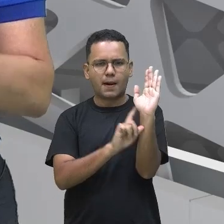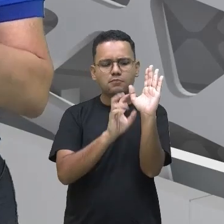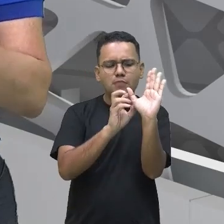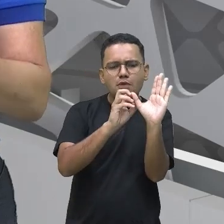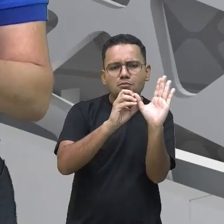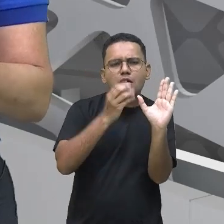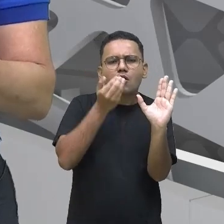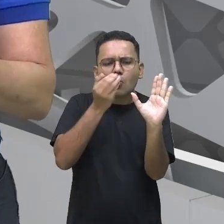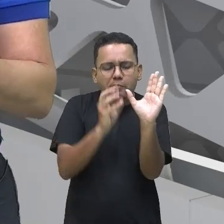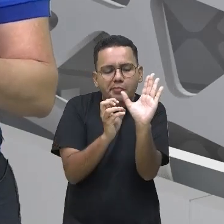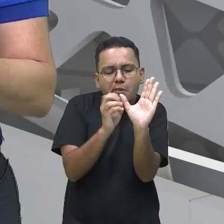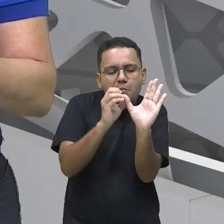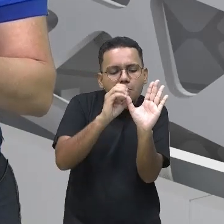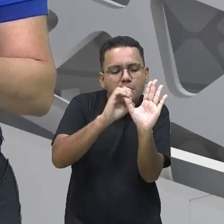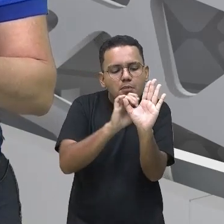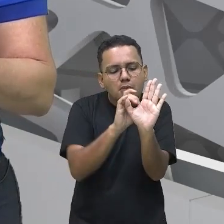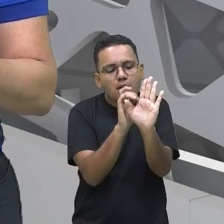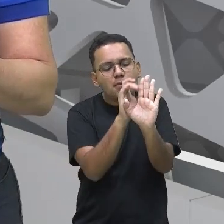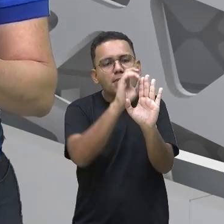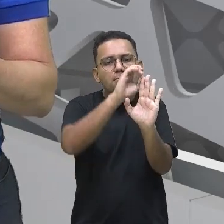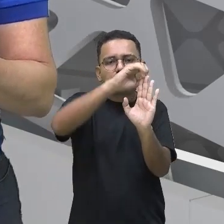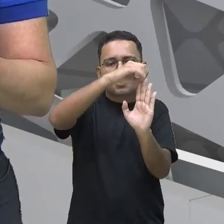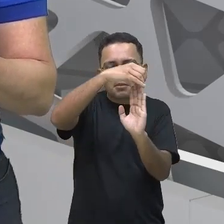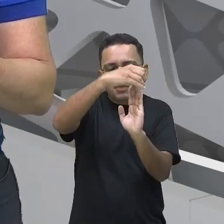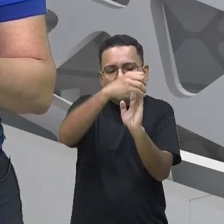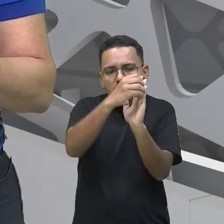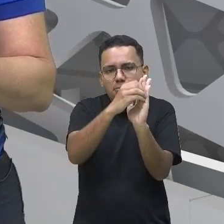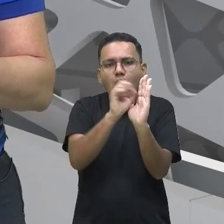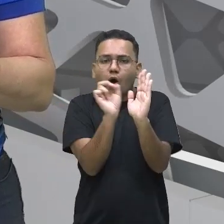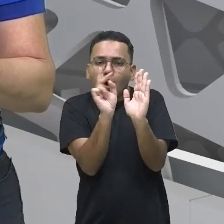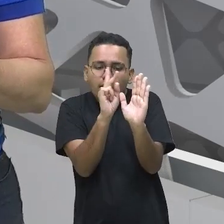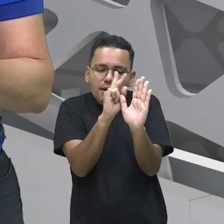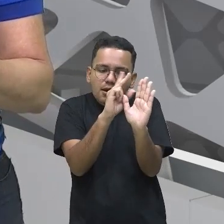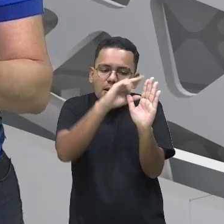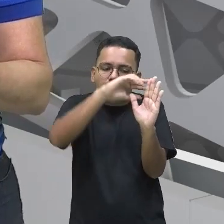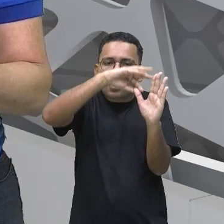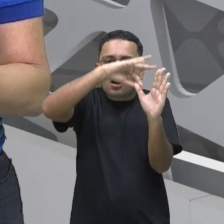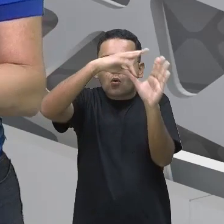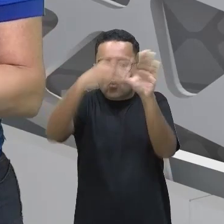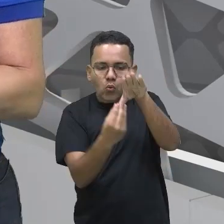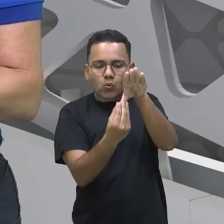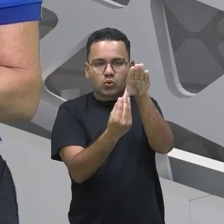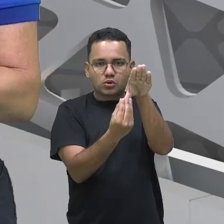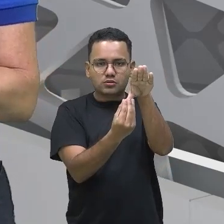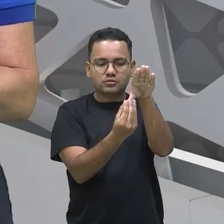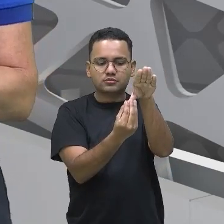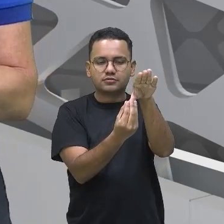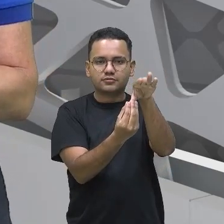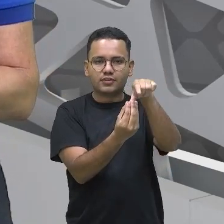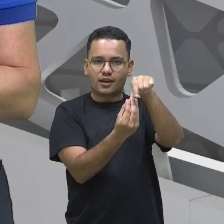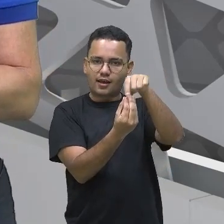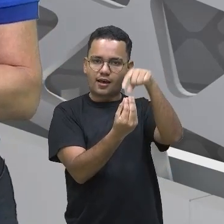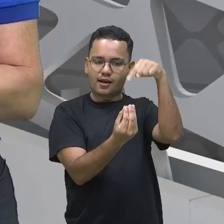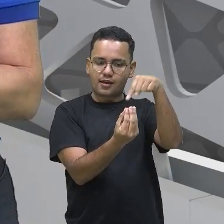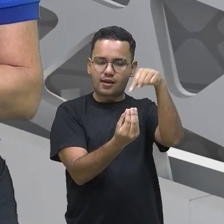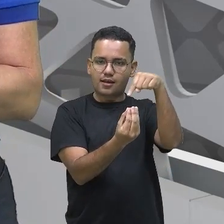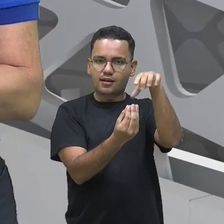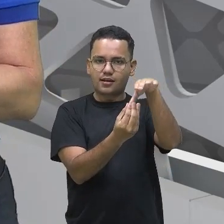Então, vejam que foi toda, passou por todo esse ciclo até chegar na fase